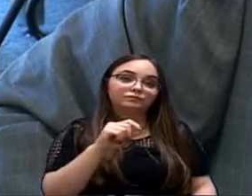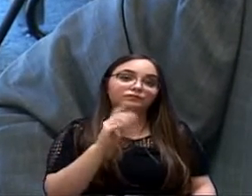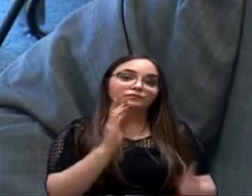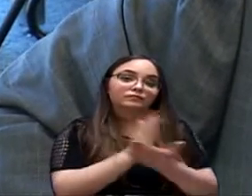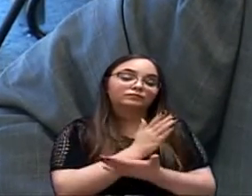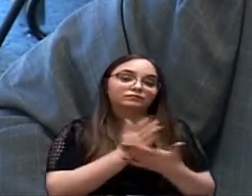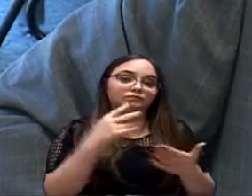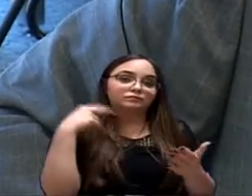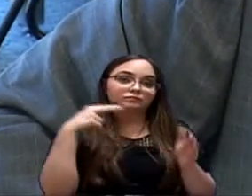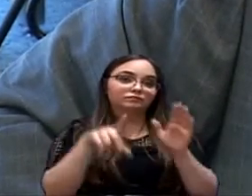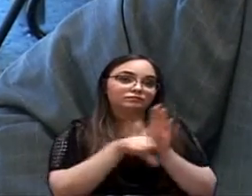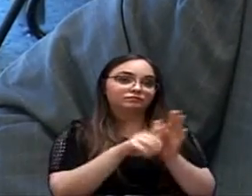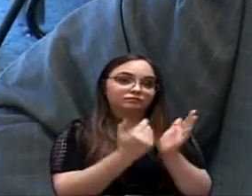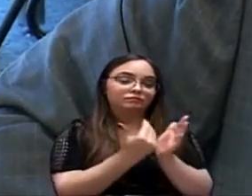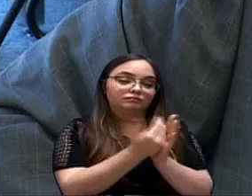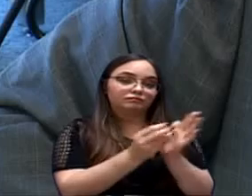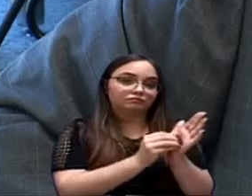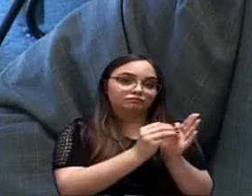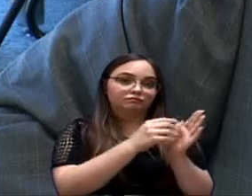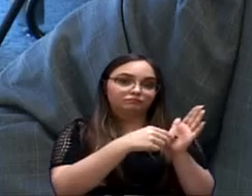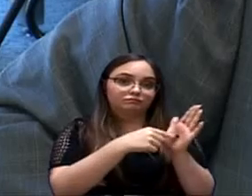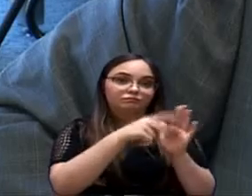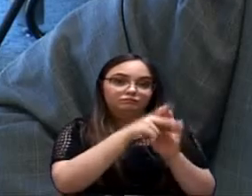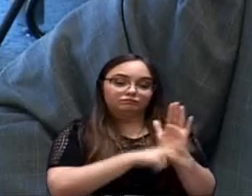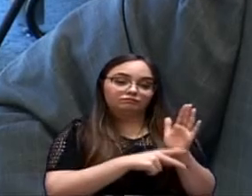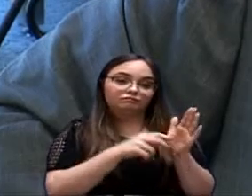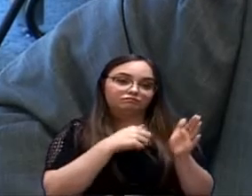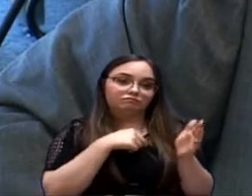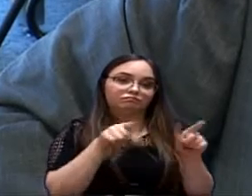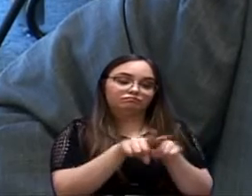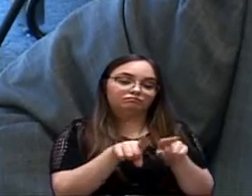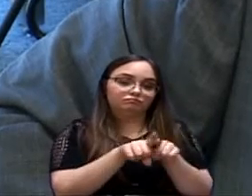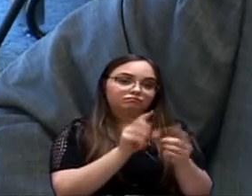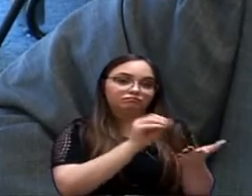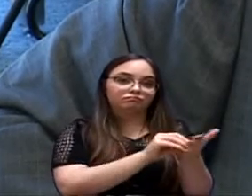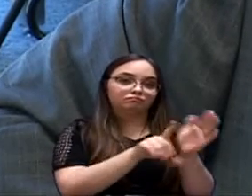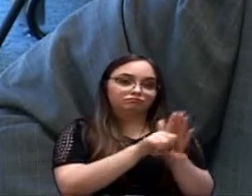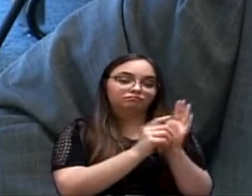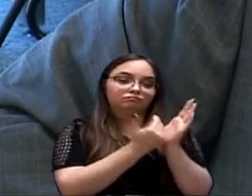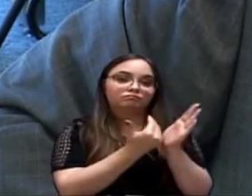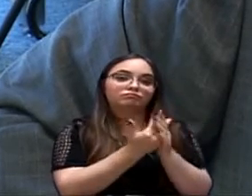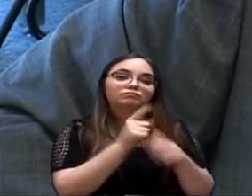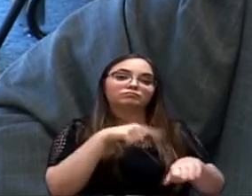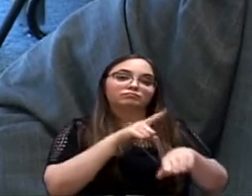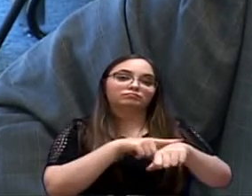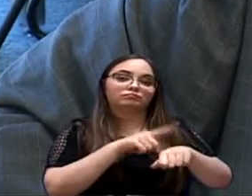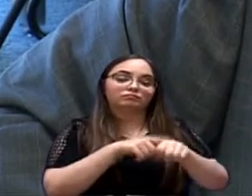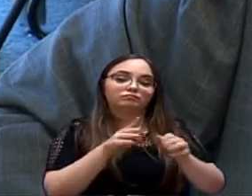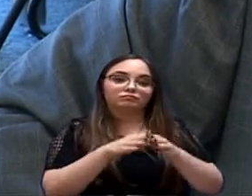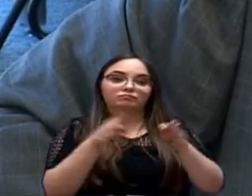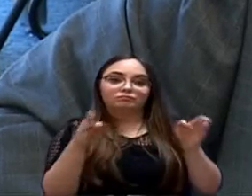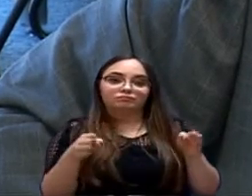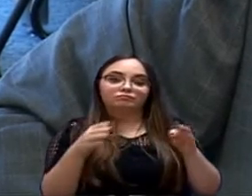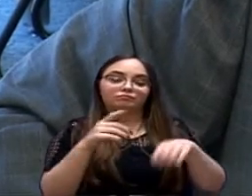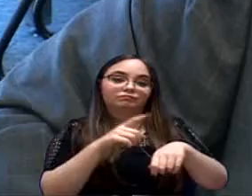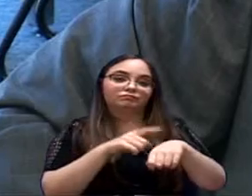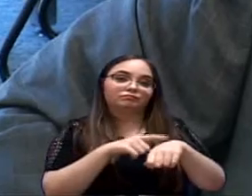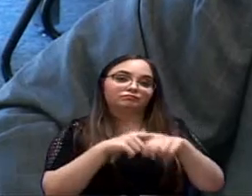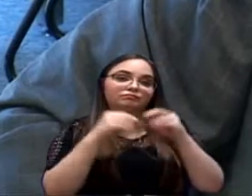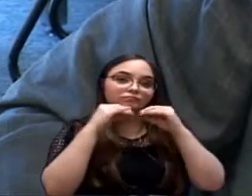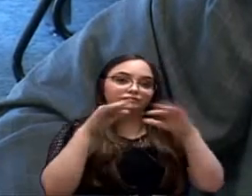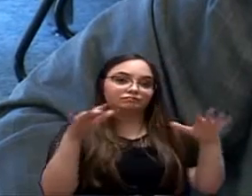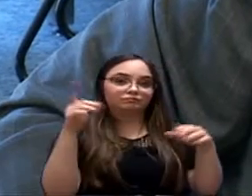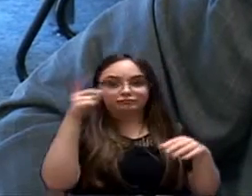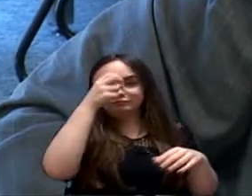que apresentou emenda sobre esse projeto, inclusive este vereador aumentando, ampliando o prazo para que essa informação pudesse ser divulgada pelo